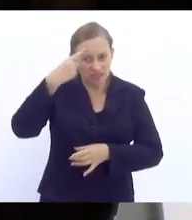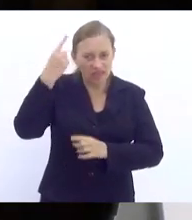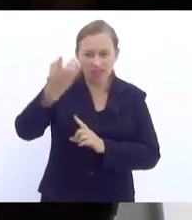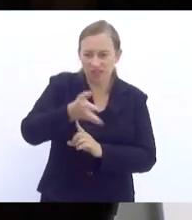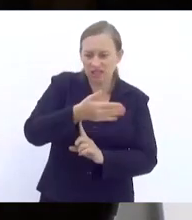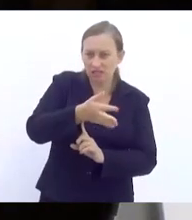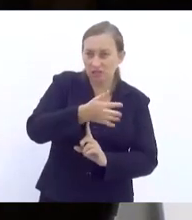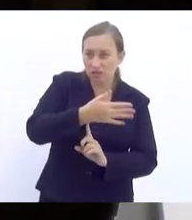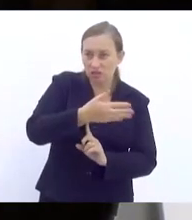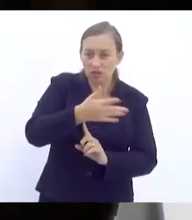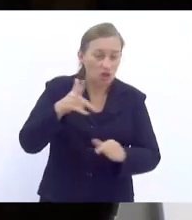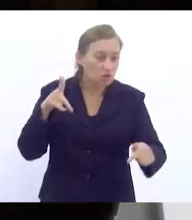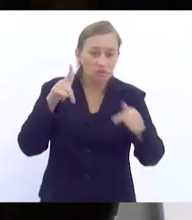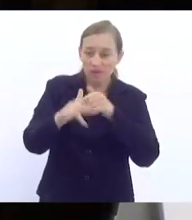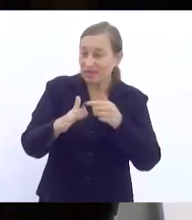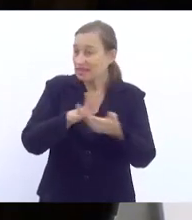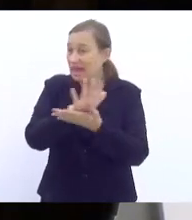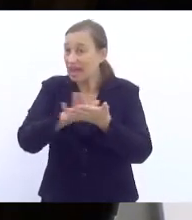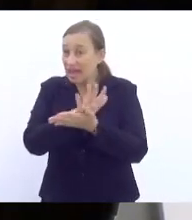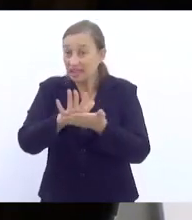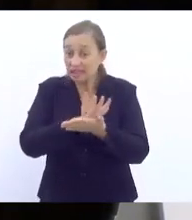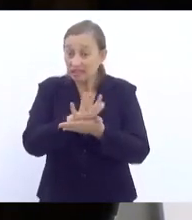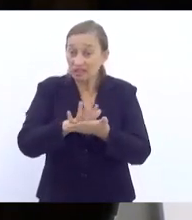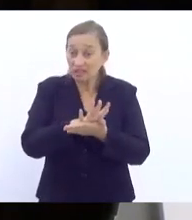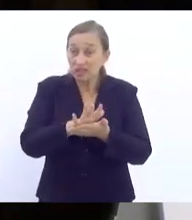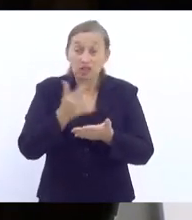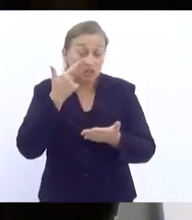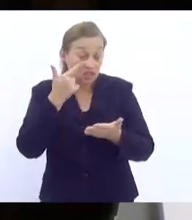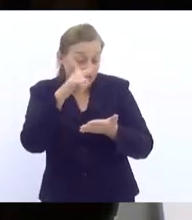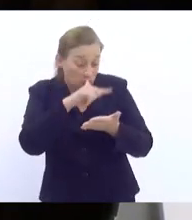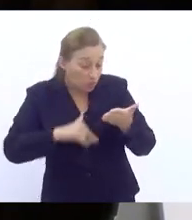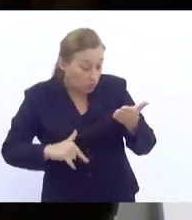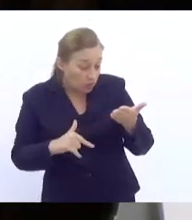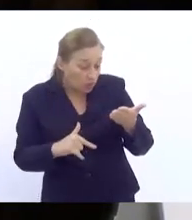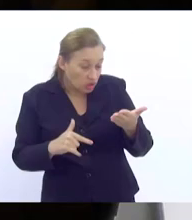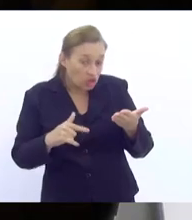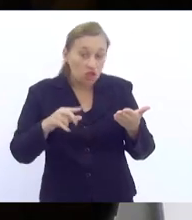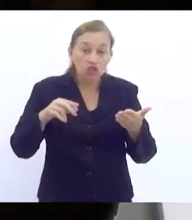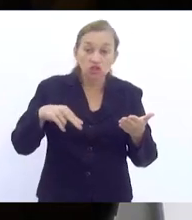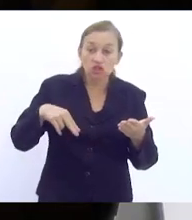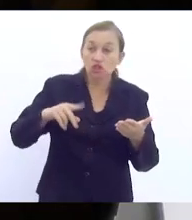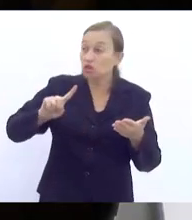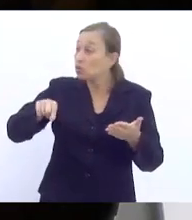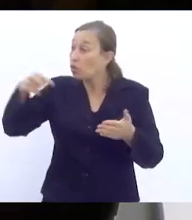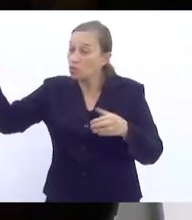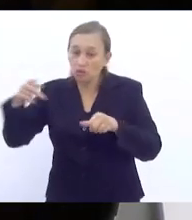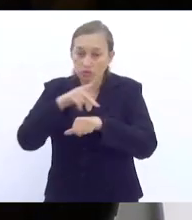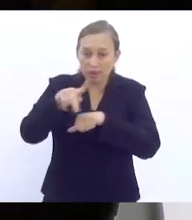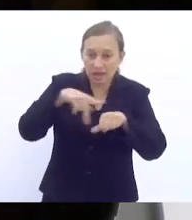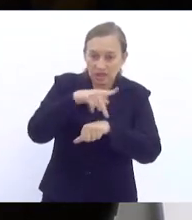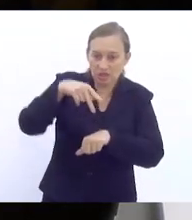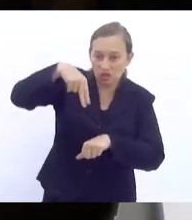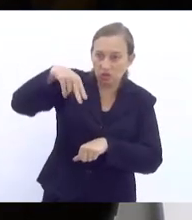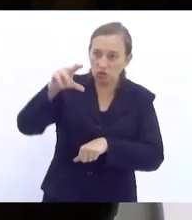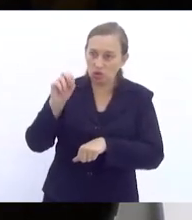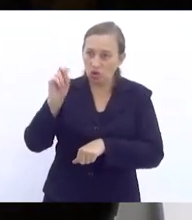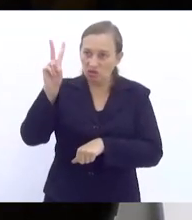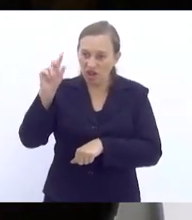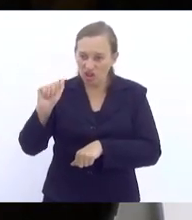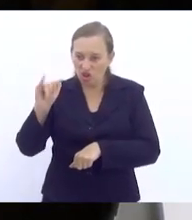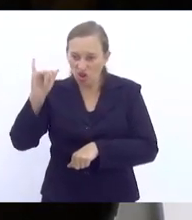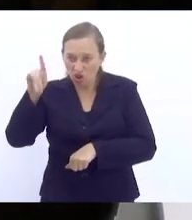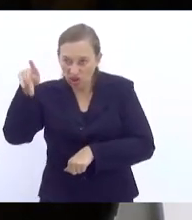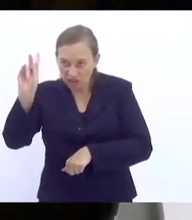nada, que não impede lá também. se vocês lerem documentos, por exemplo, de Nova York, que são elementos de segurança